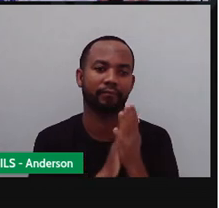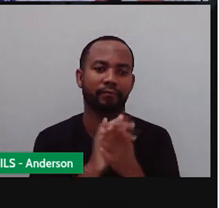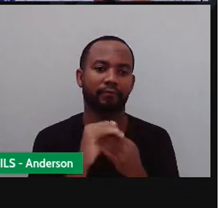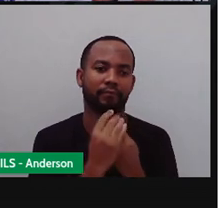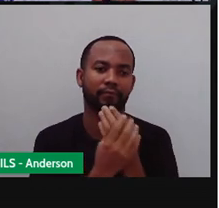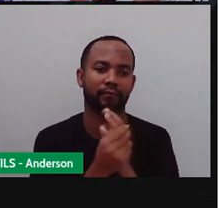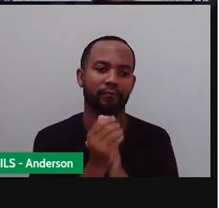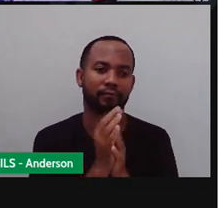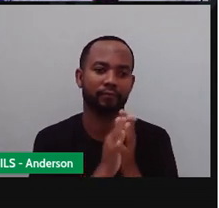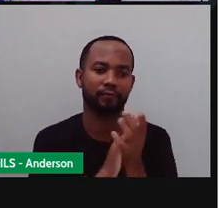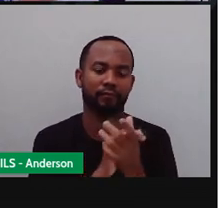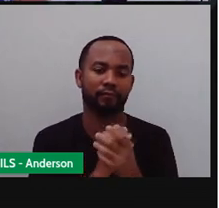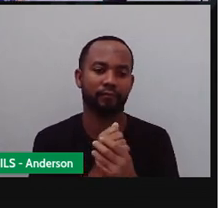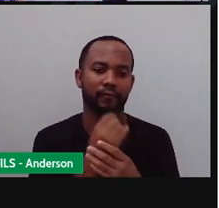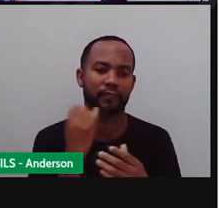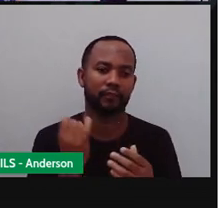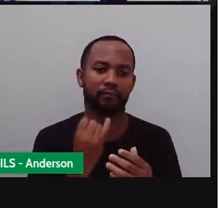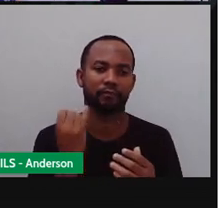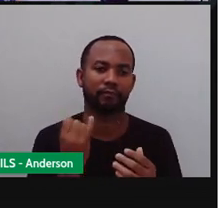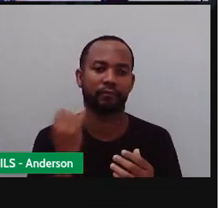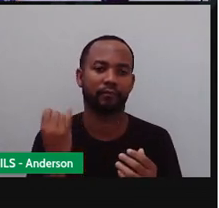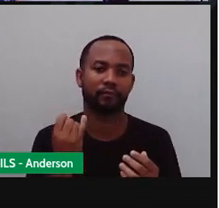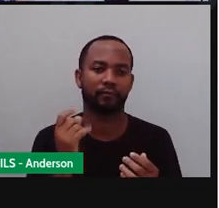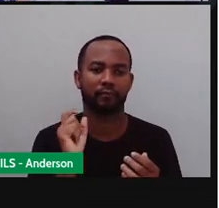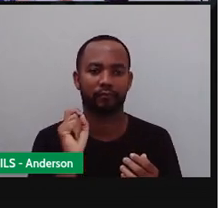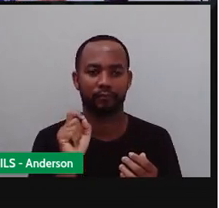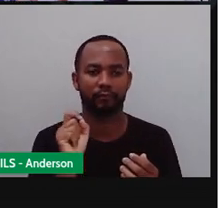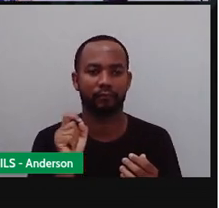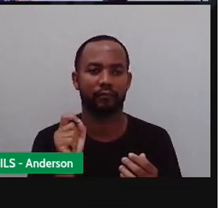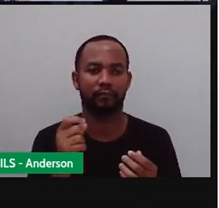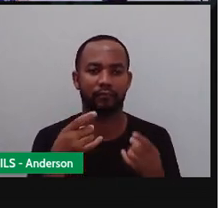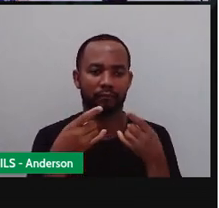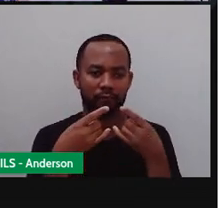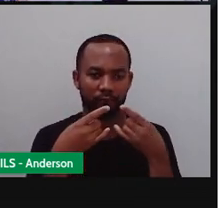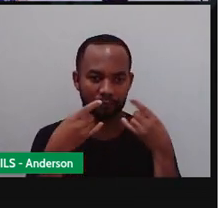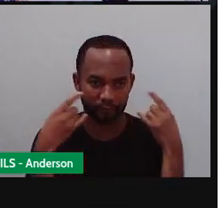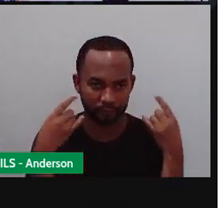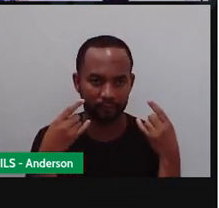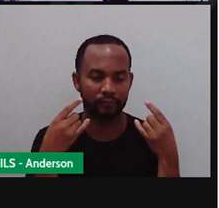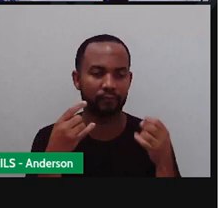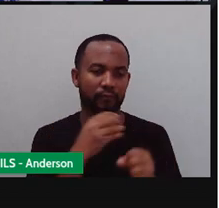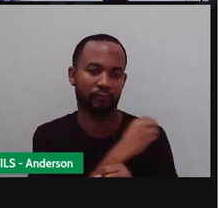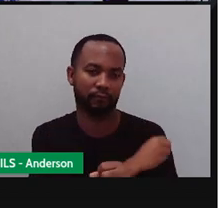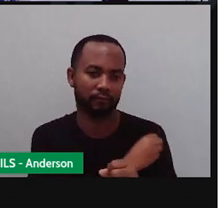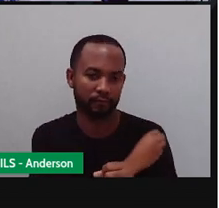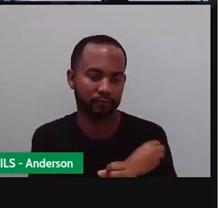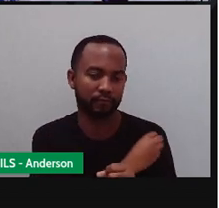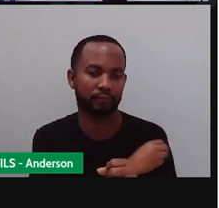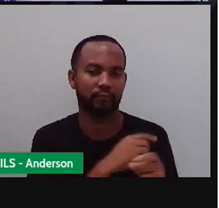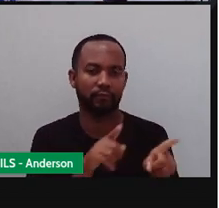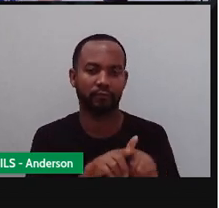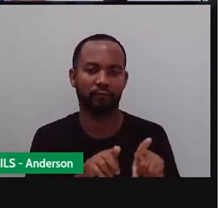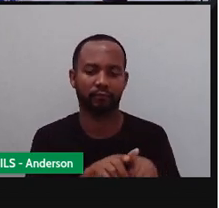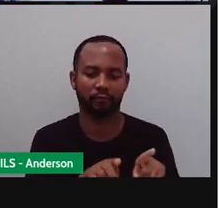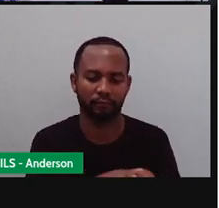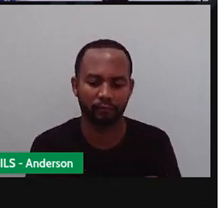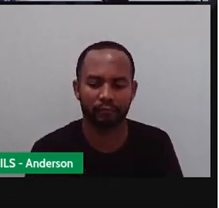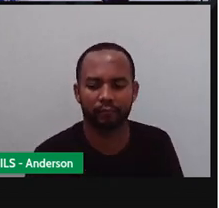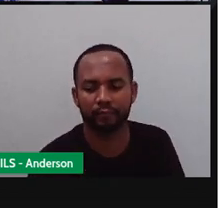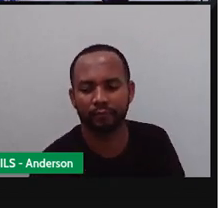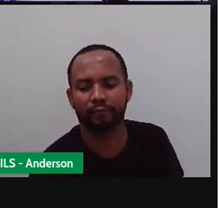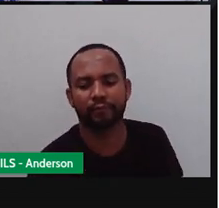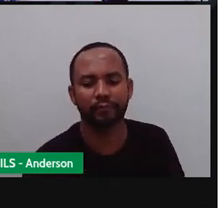Lá vem as mãos, tá? Usem álcool em gel. Usem máscara. Pratique